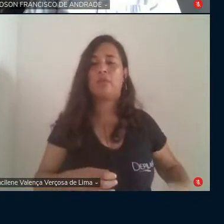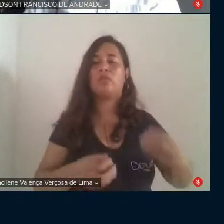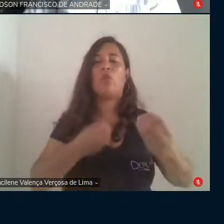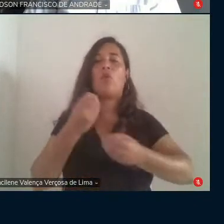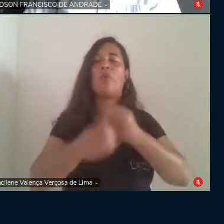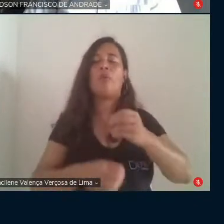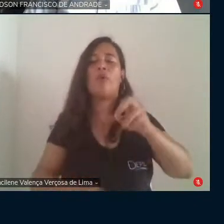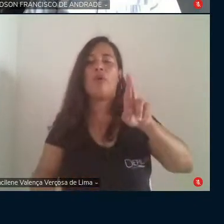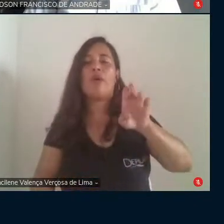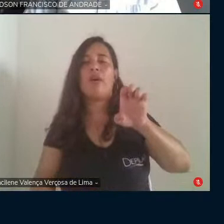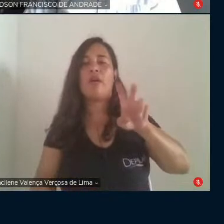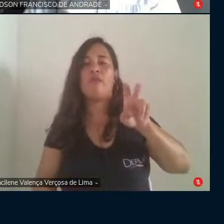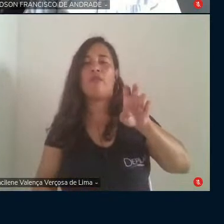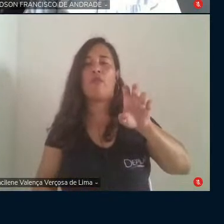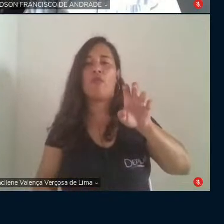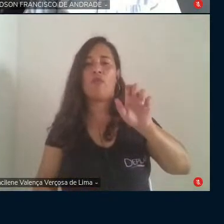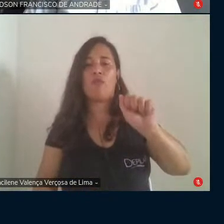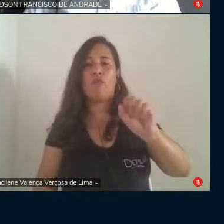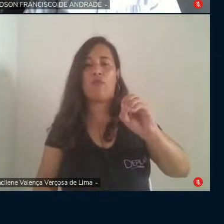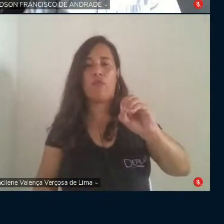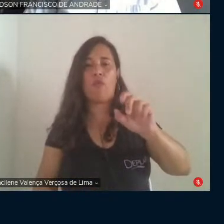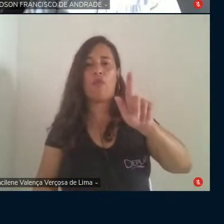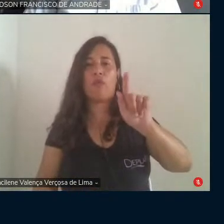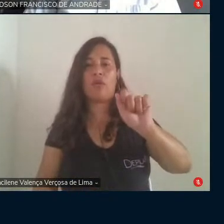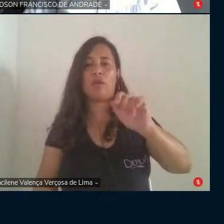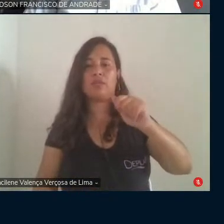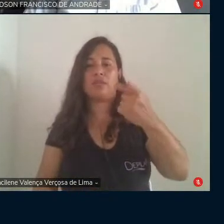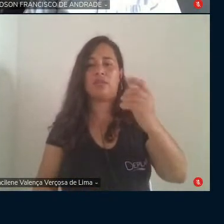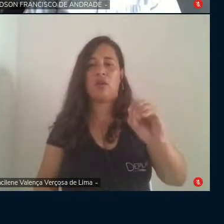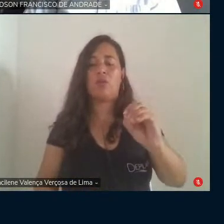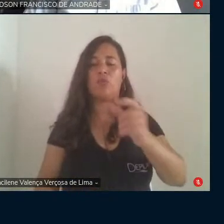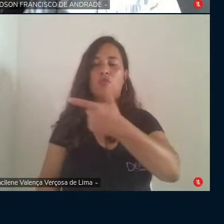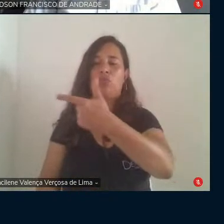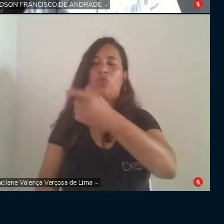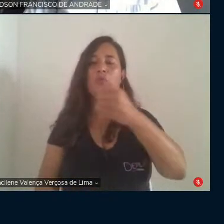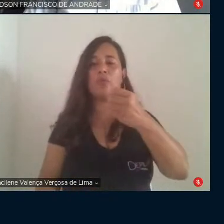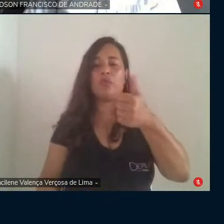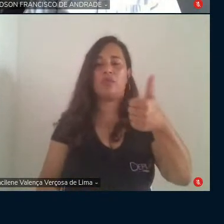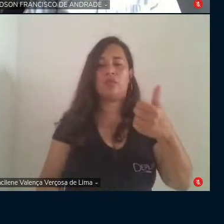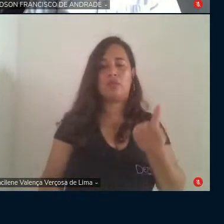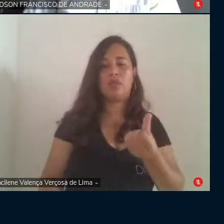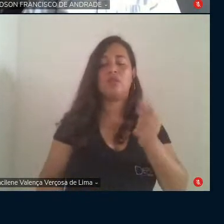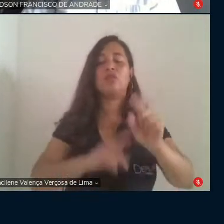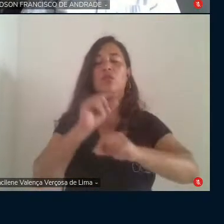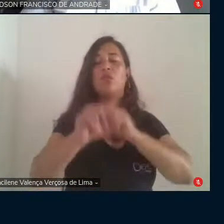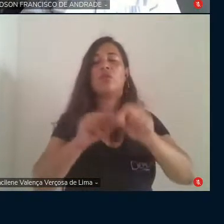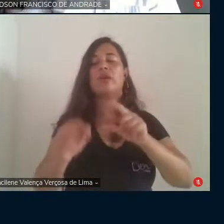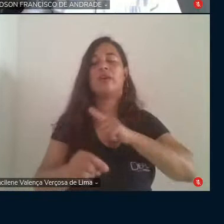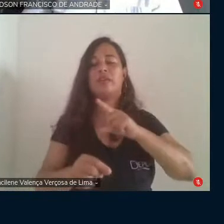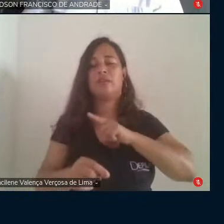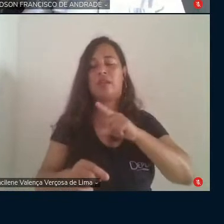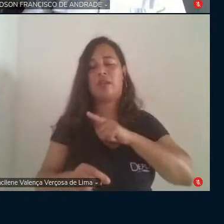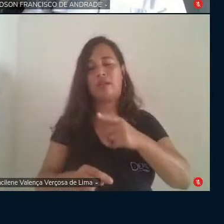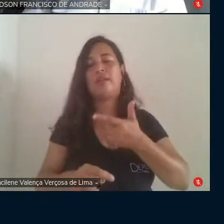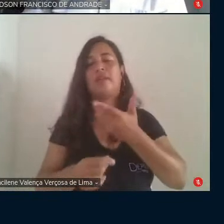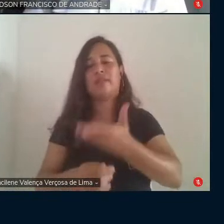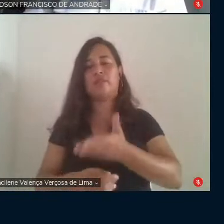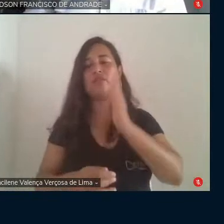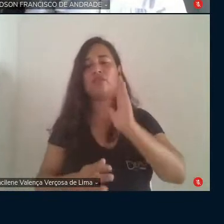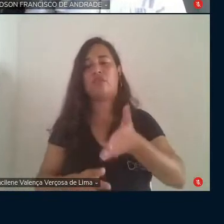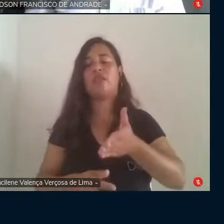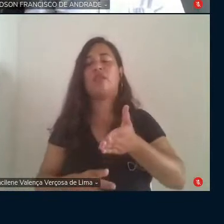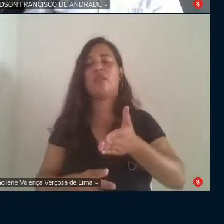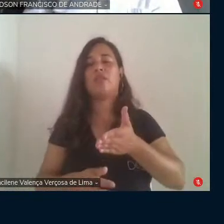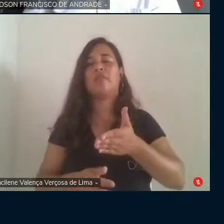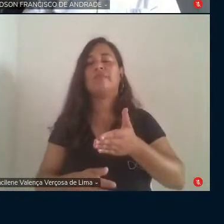da Emenda Constitucional 95-2016 que ainda está em vigor e que impede